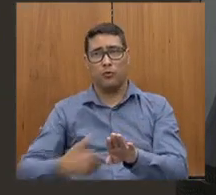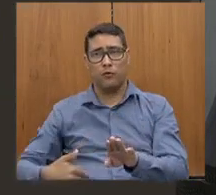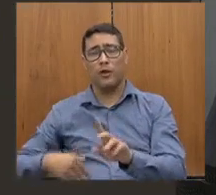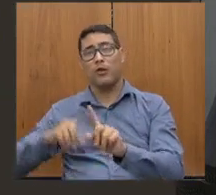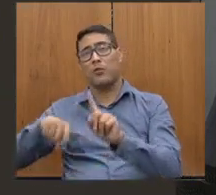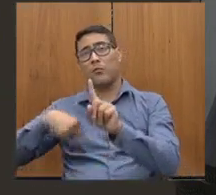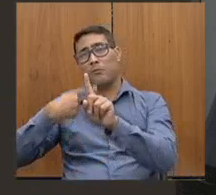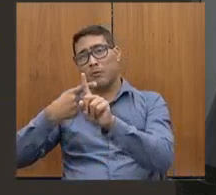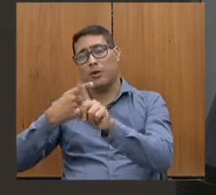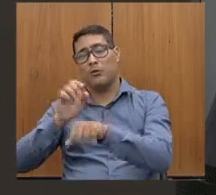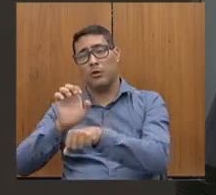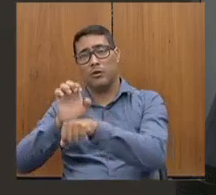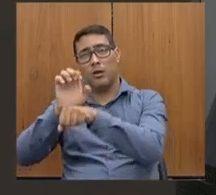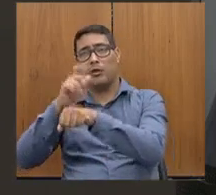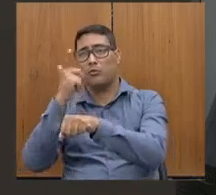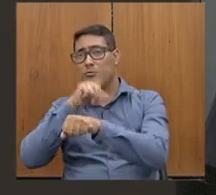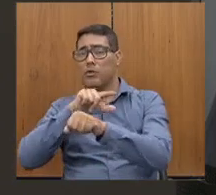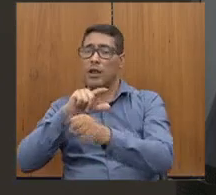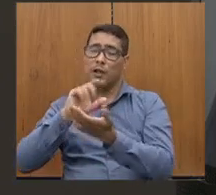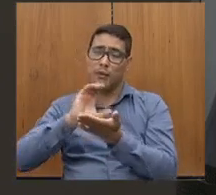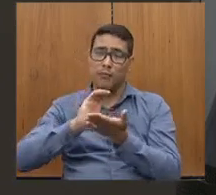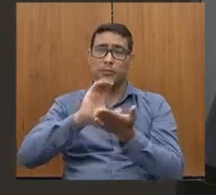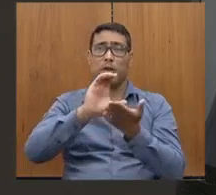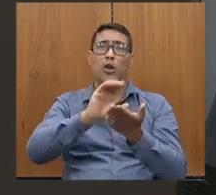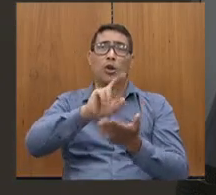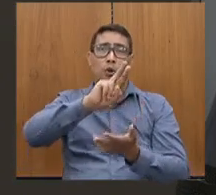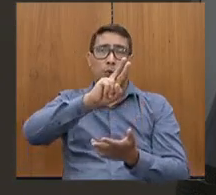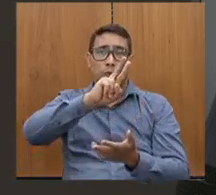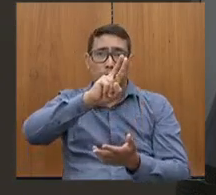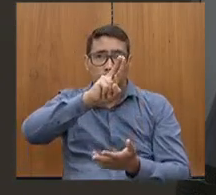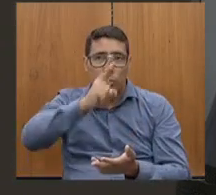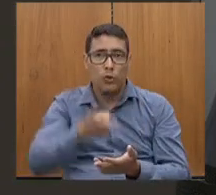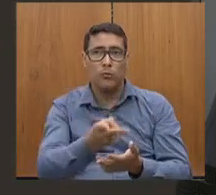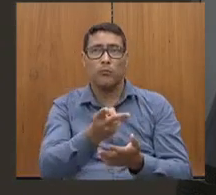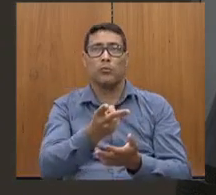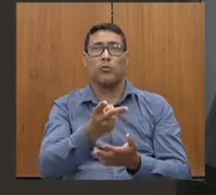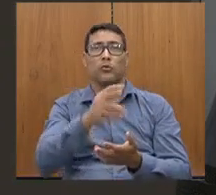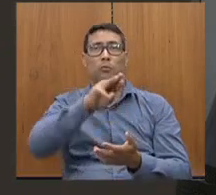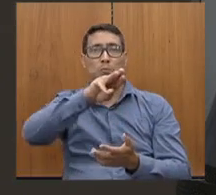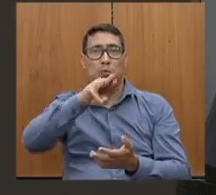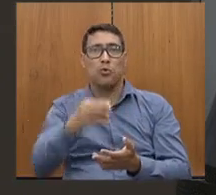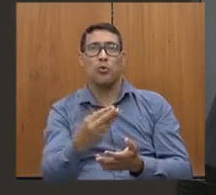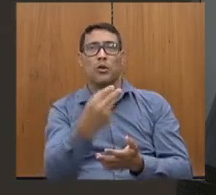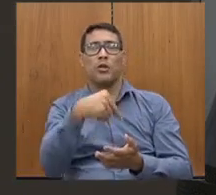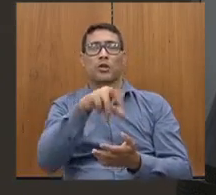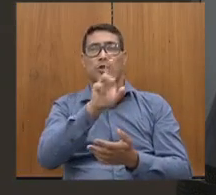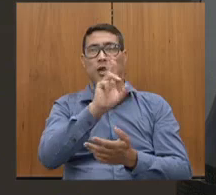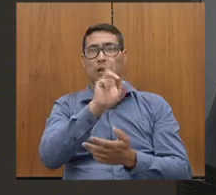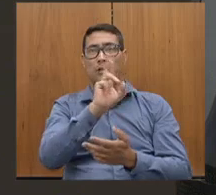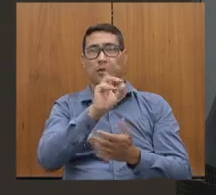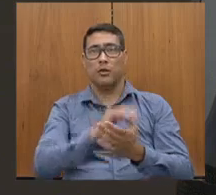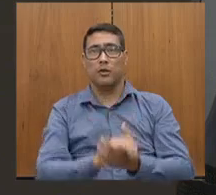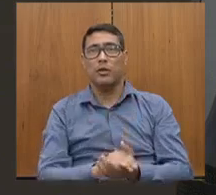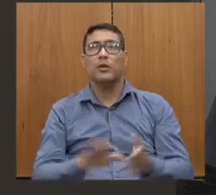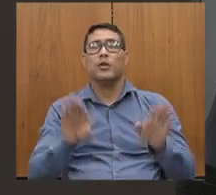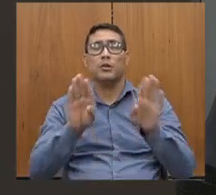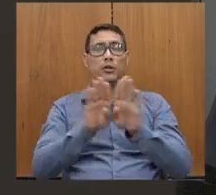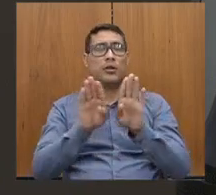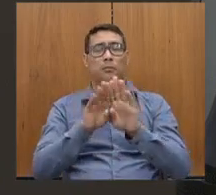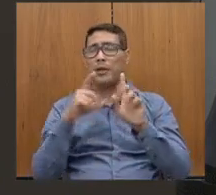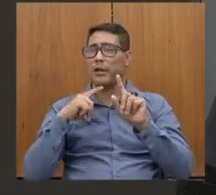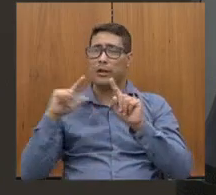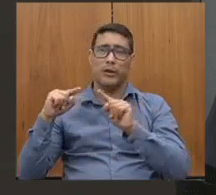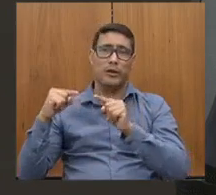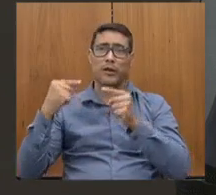realizar esse projeto de 2 milhões de reais. E agora tem, depois do